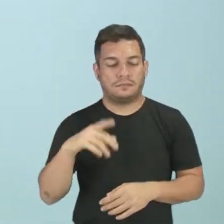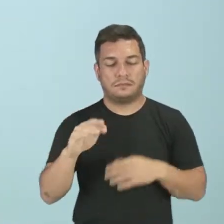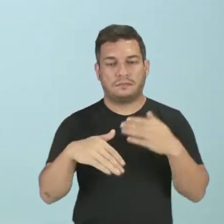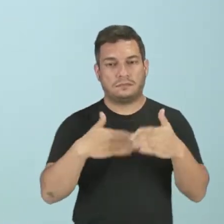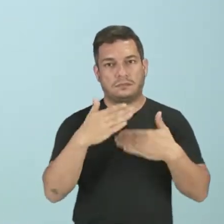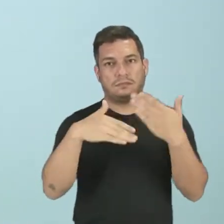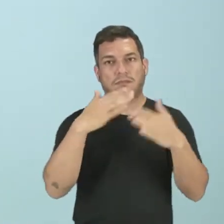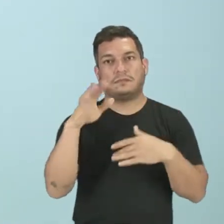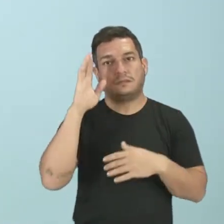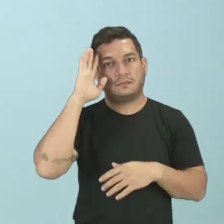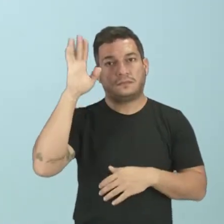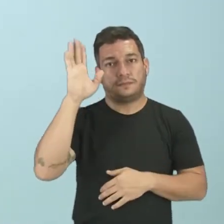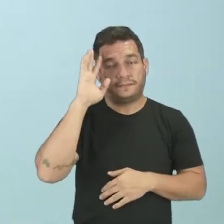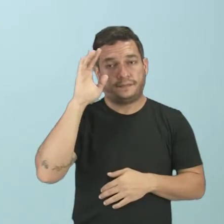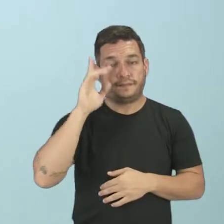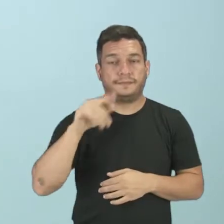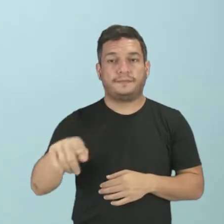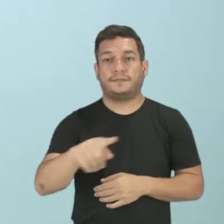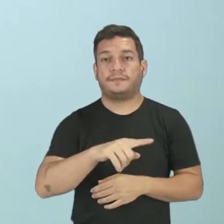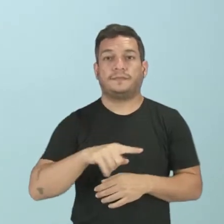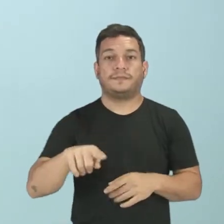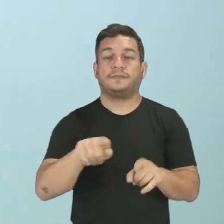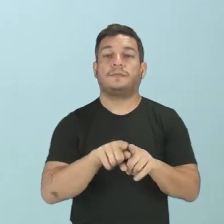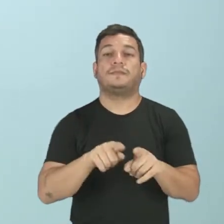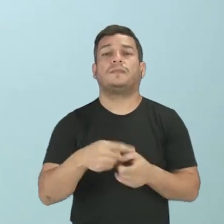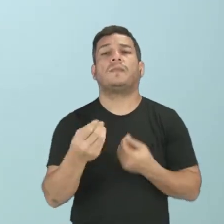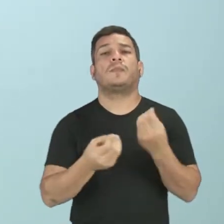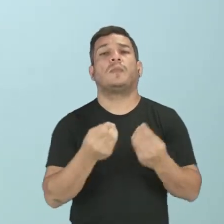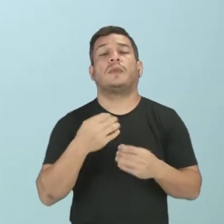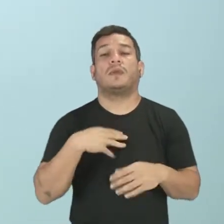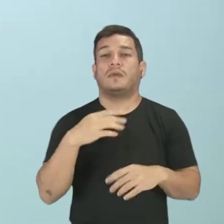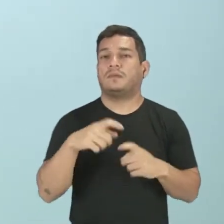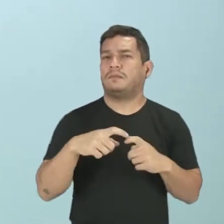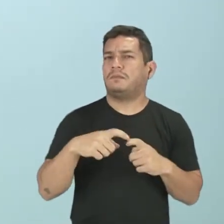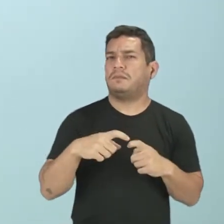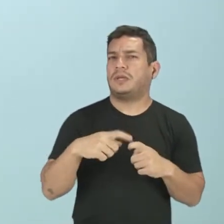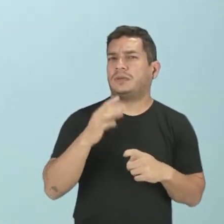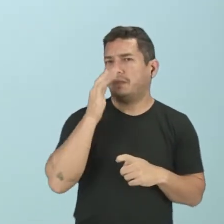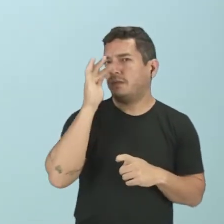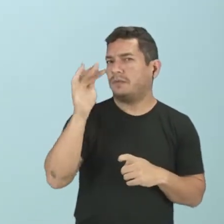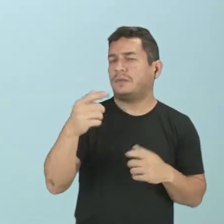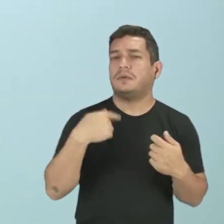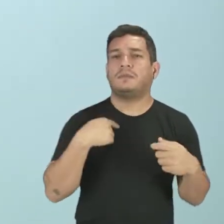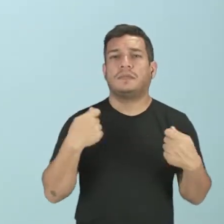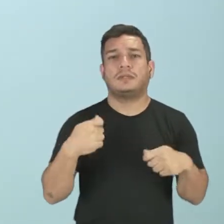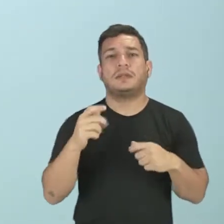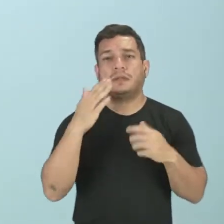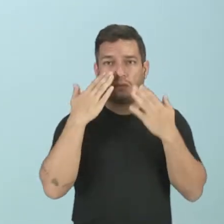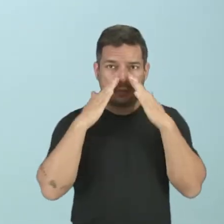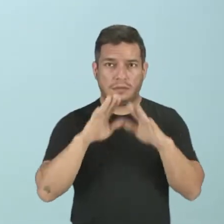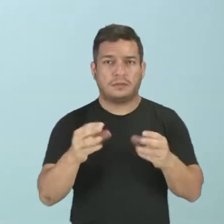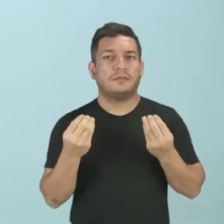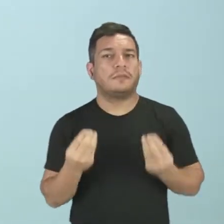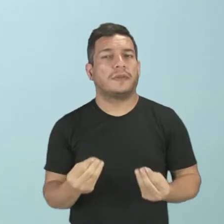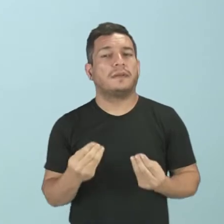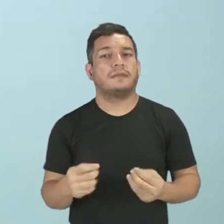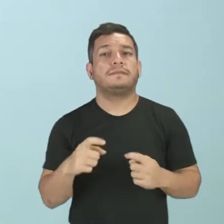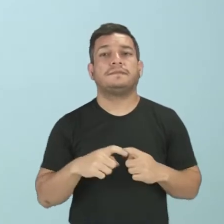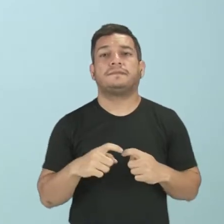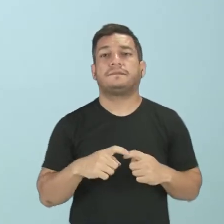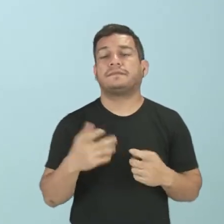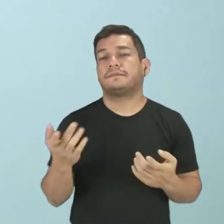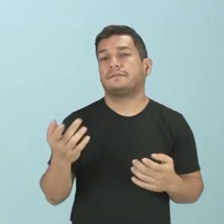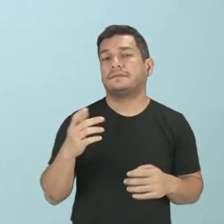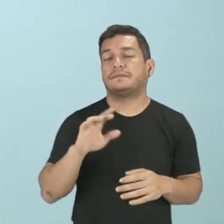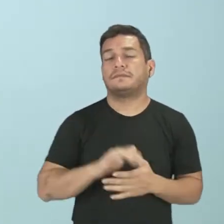construção do sonho de vocês. Como é que eu quero ser um médico? Para que eu vou precisar da humildade lá na medicina? Para que eu vou